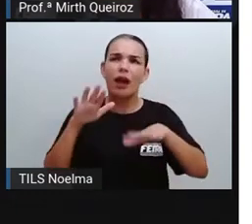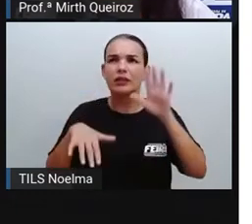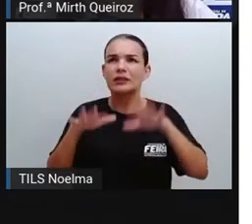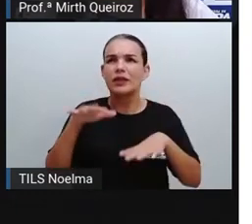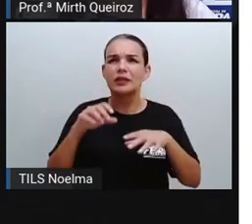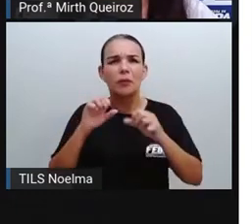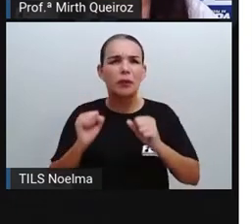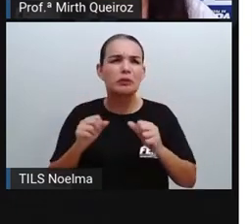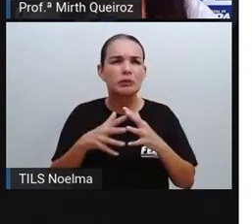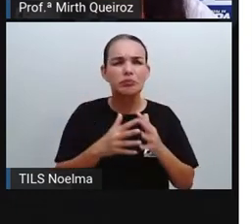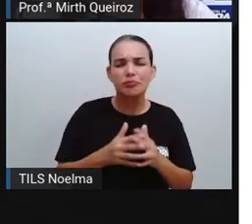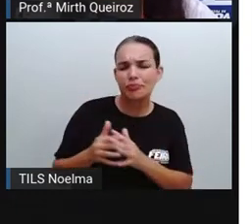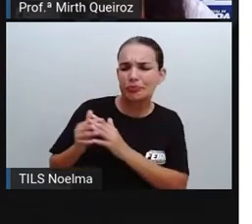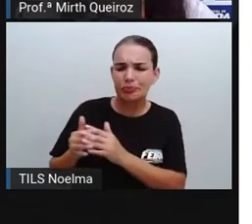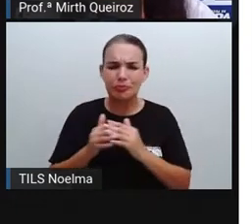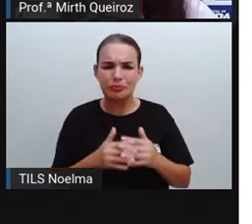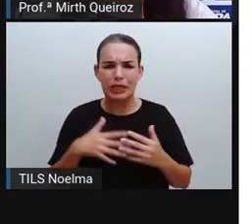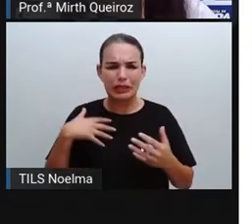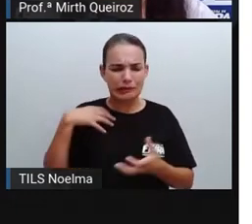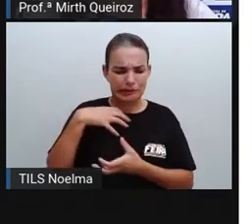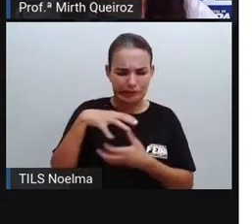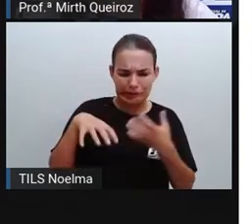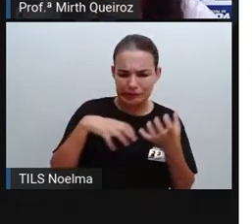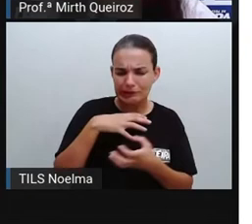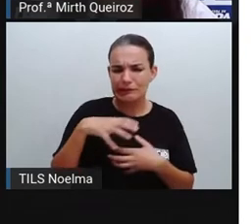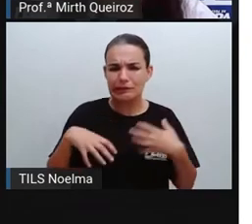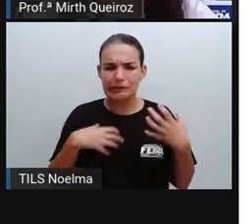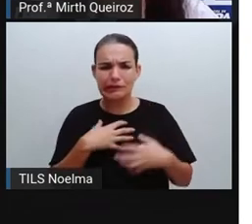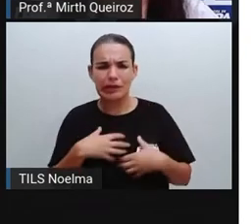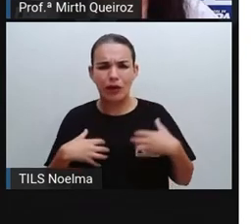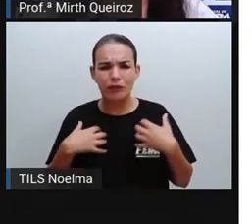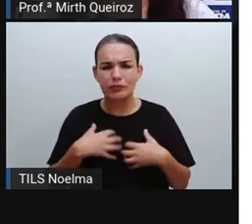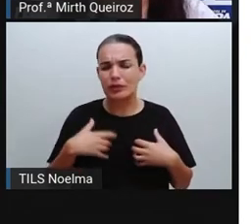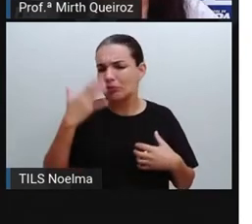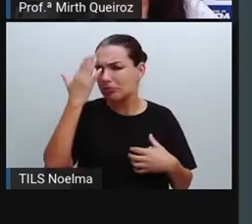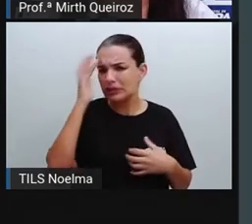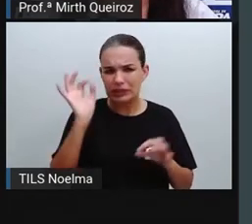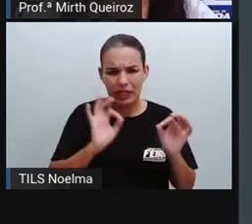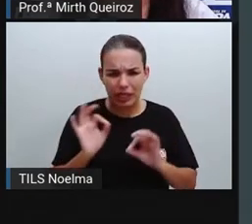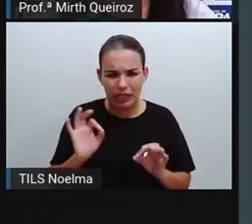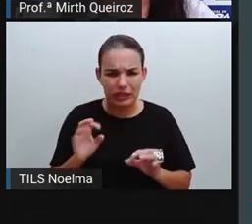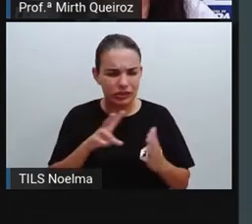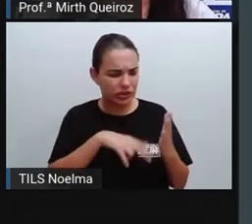ser muito complexo, se a gente fizer só a partir da leitura.